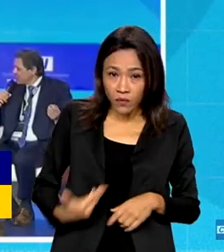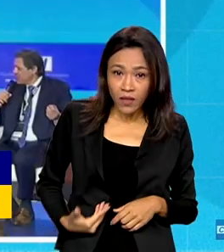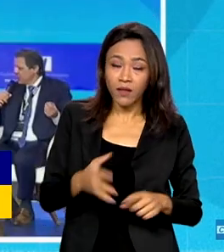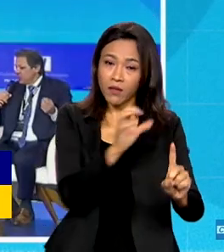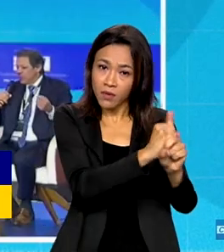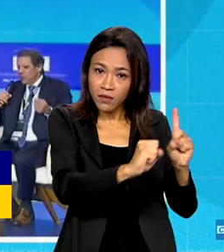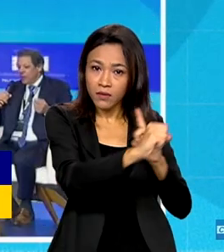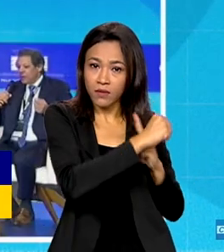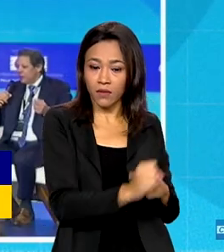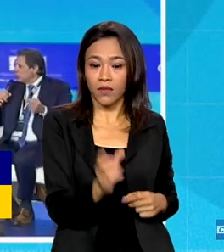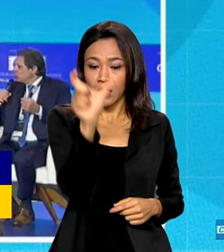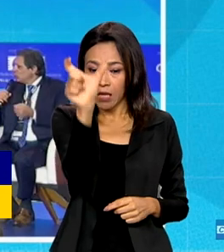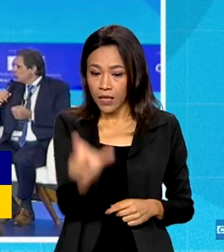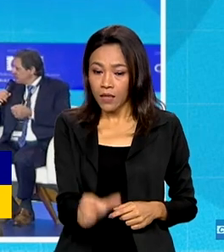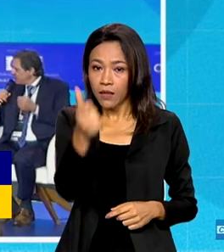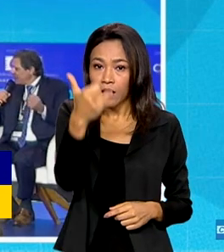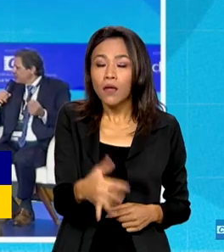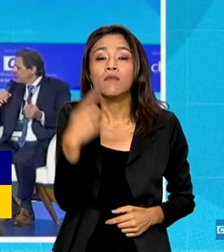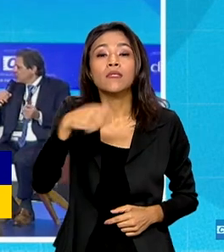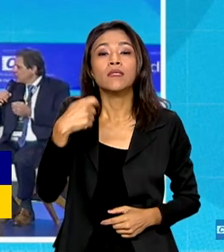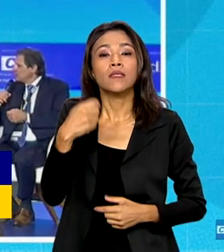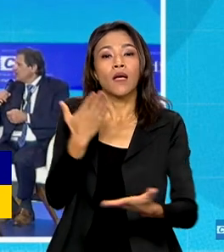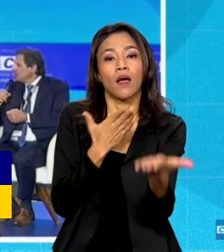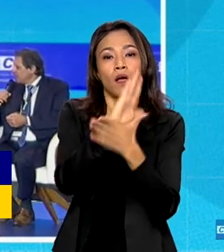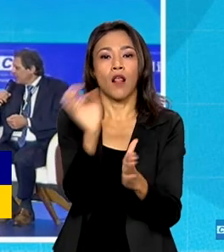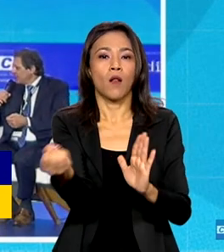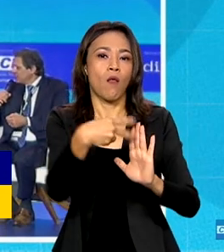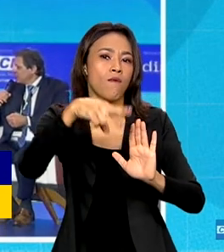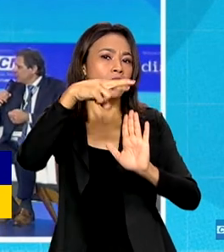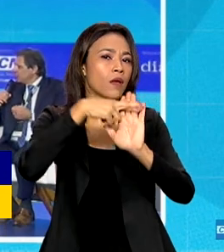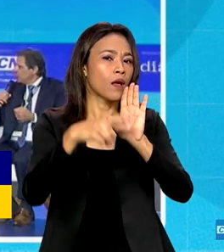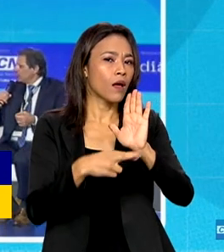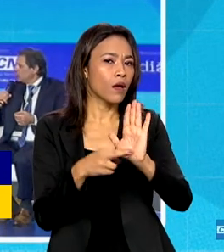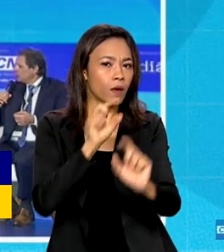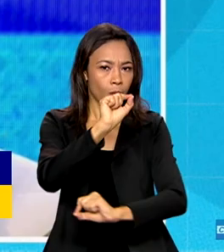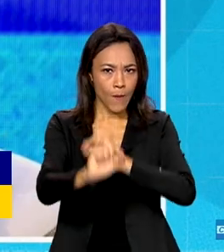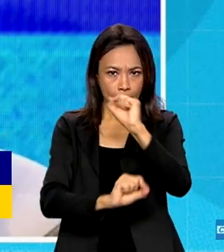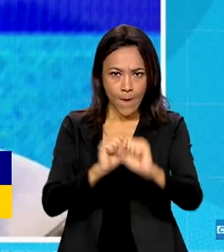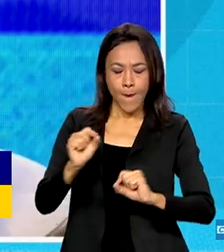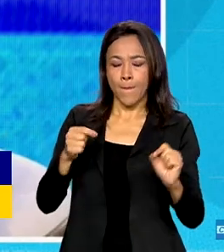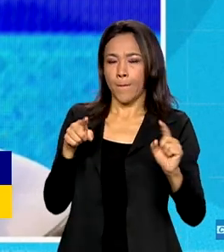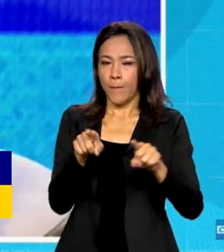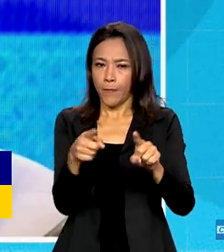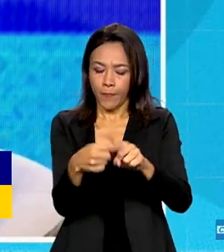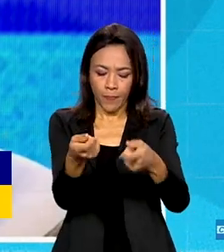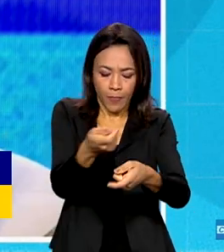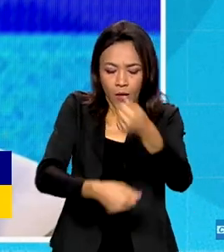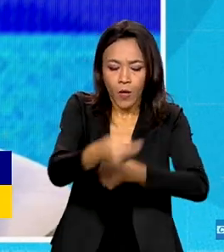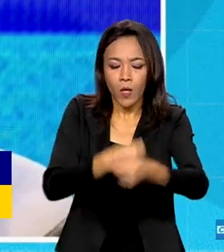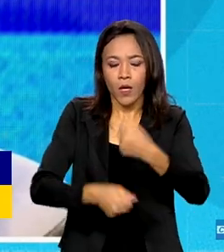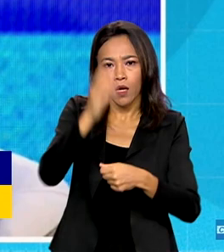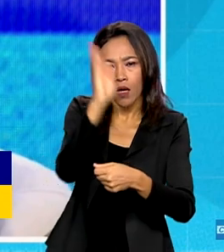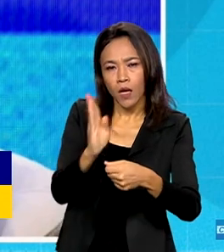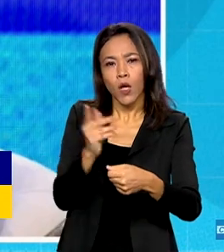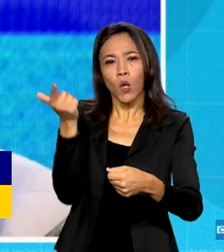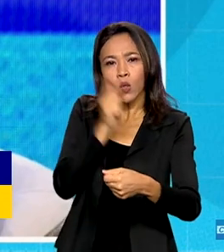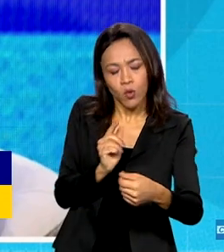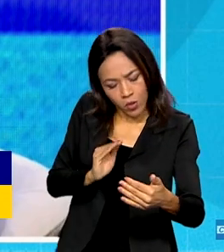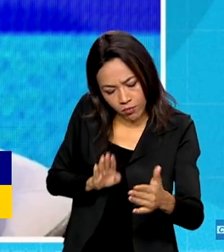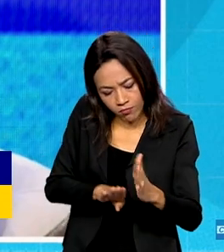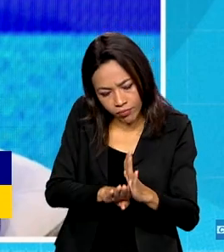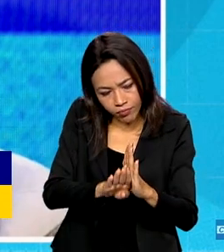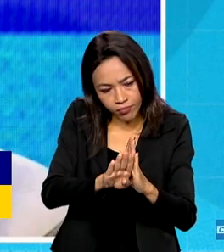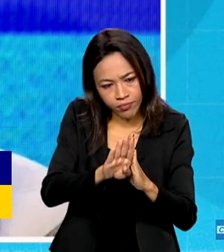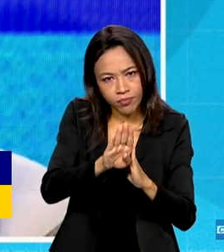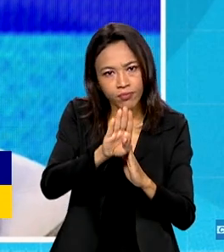Haddad afirmou que é preciso aprovar novas regras para permitir que a economia brasileira volte a crescer. Chamar